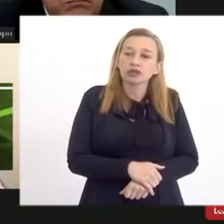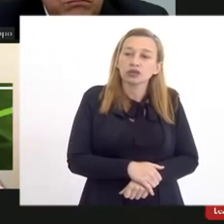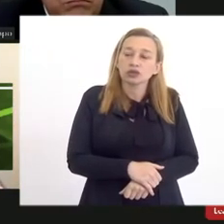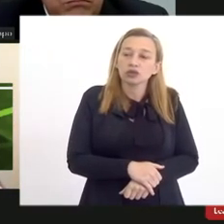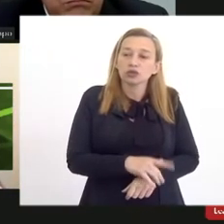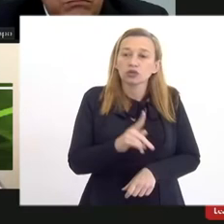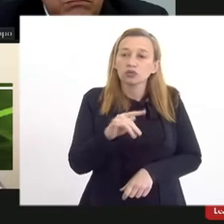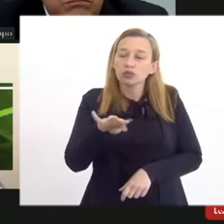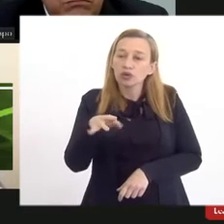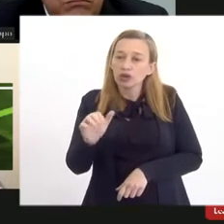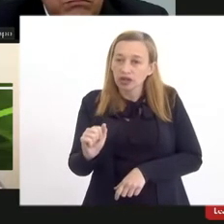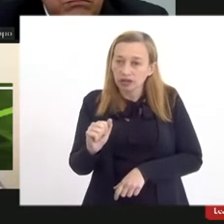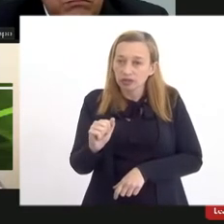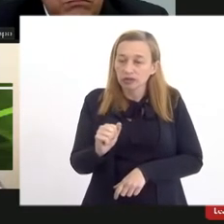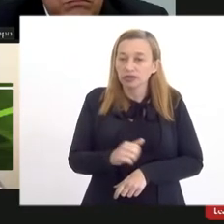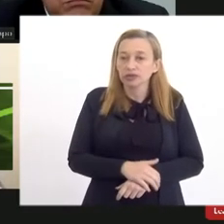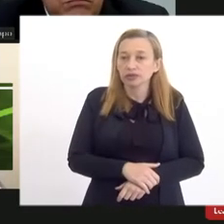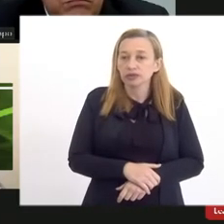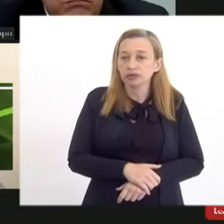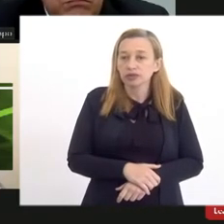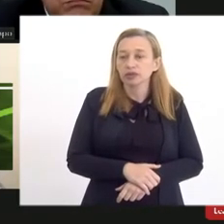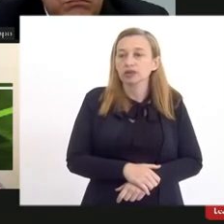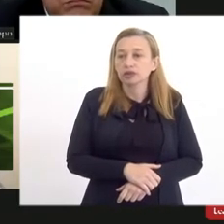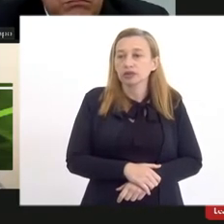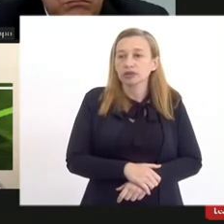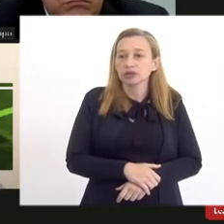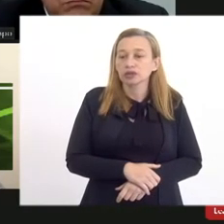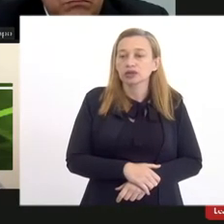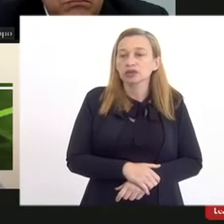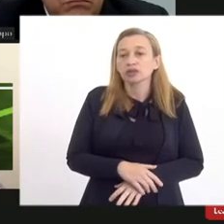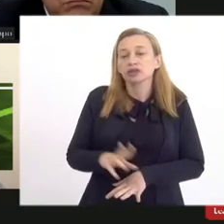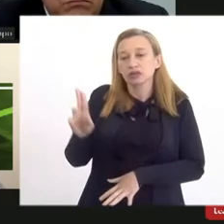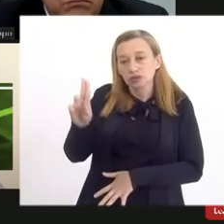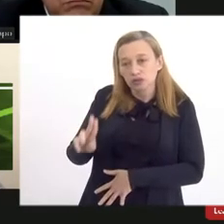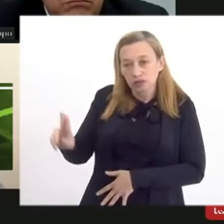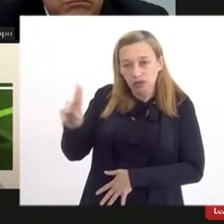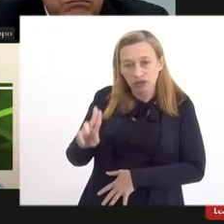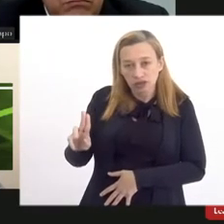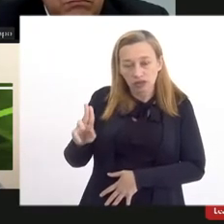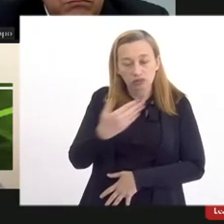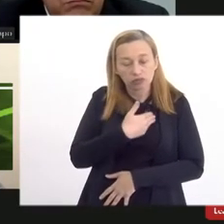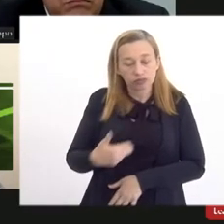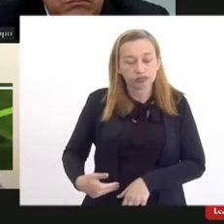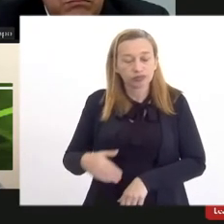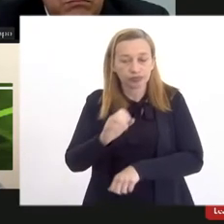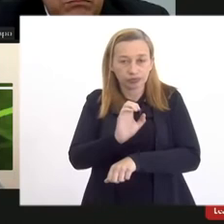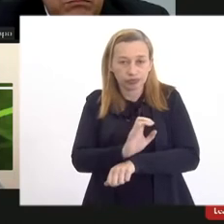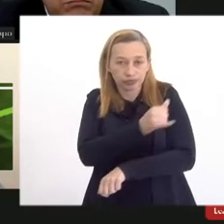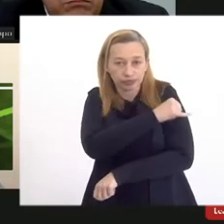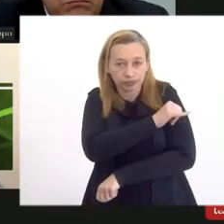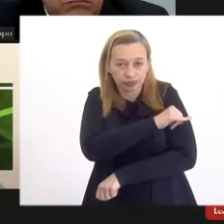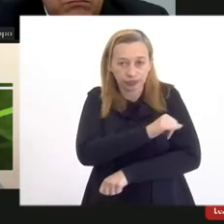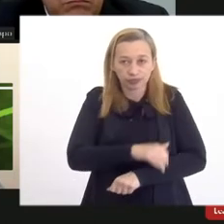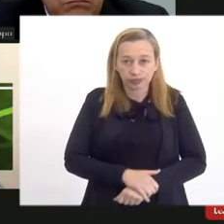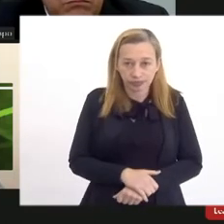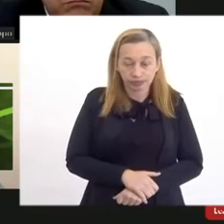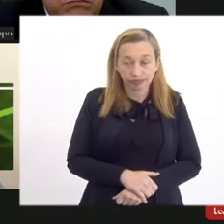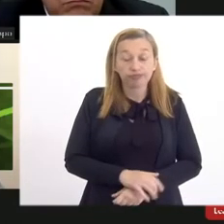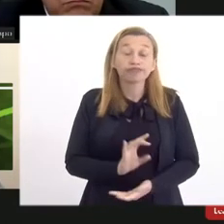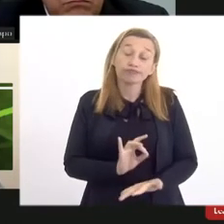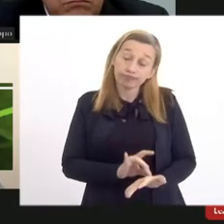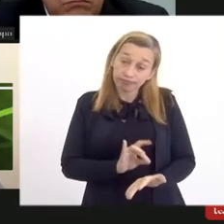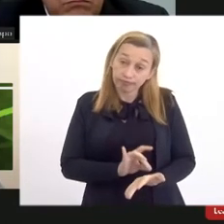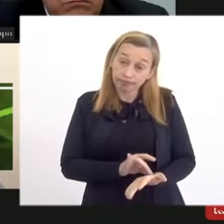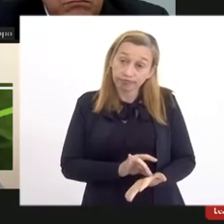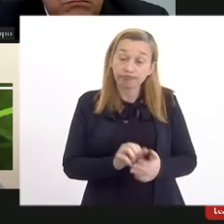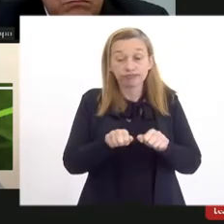programa de austeridade no âmbito da universidade pública do estado do Rio de Janeiro é bem verdade